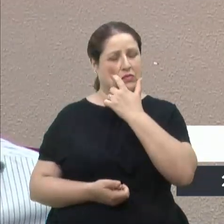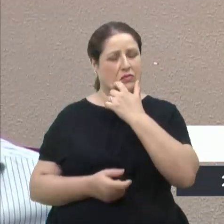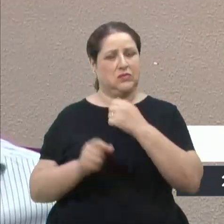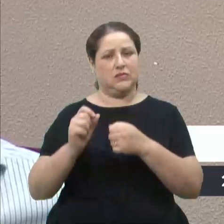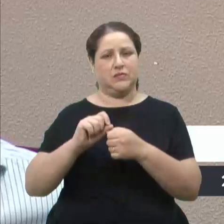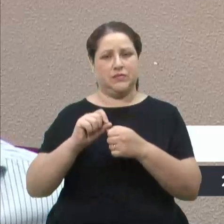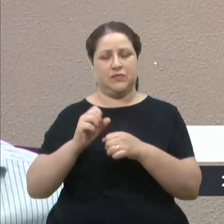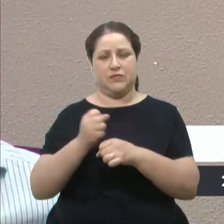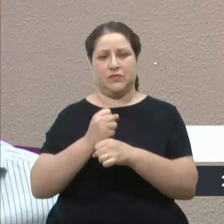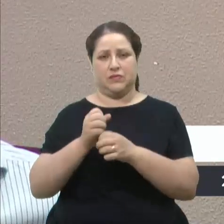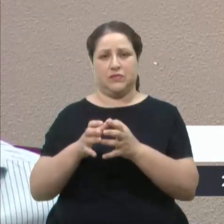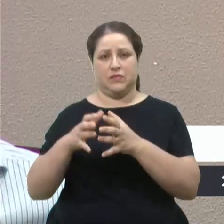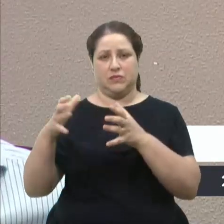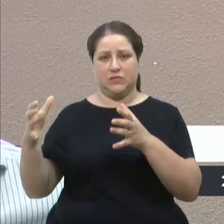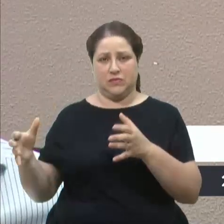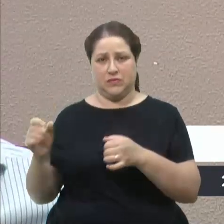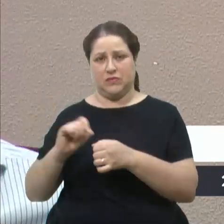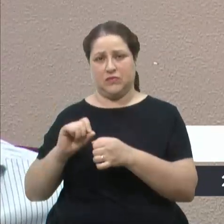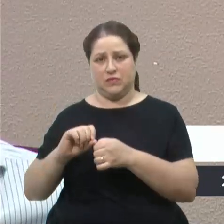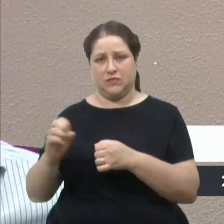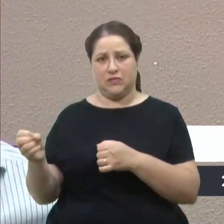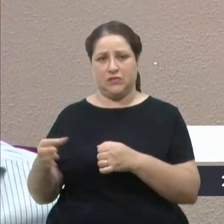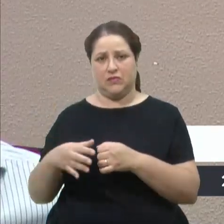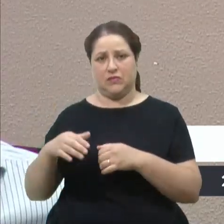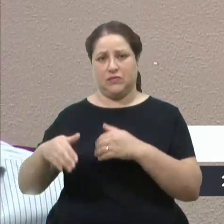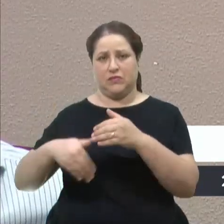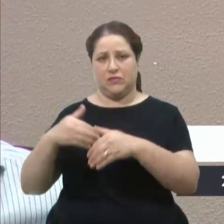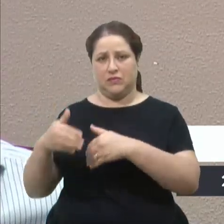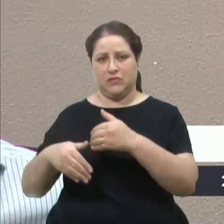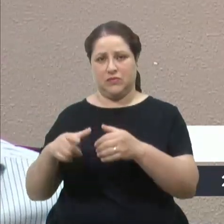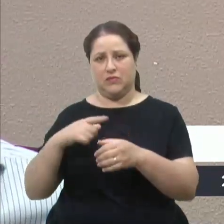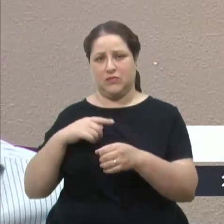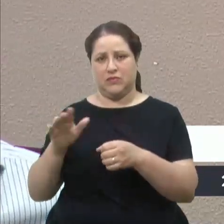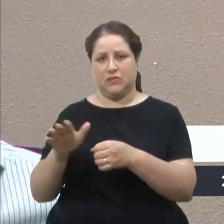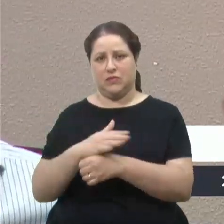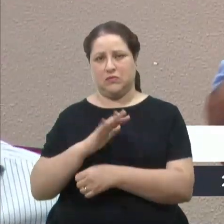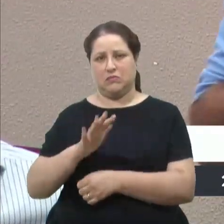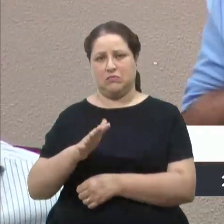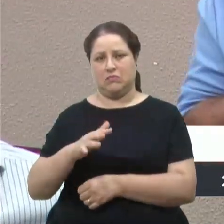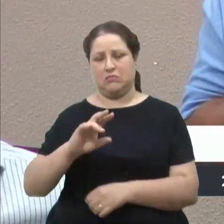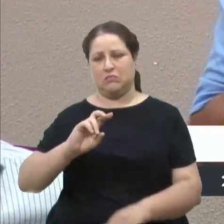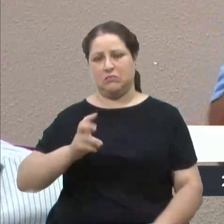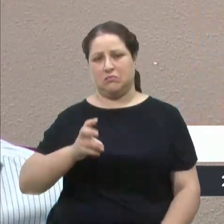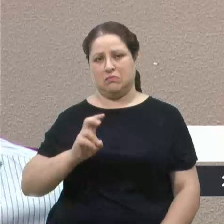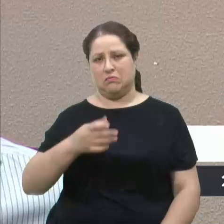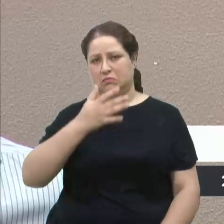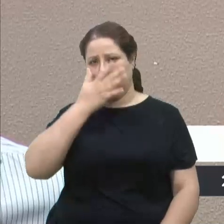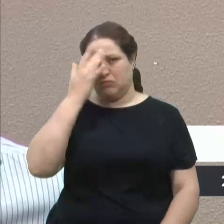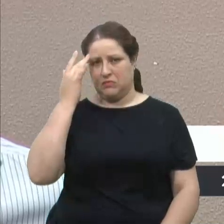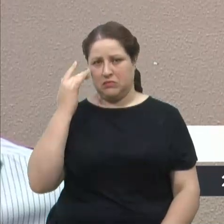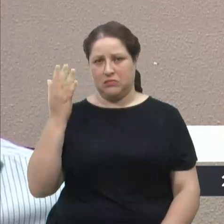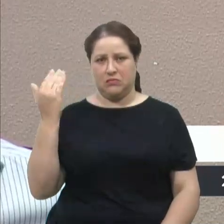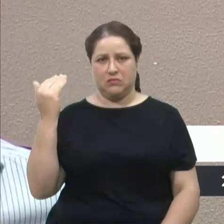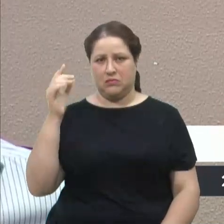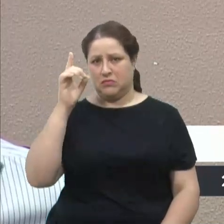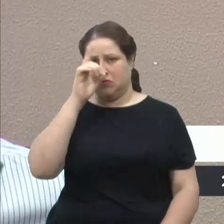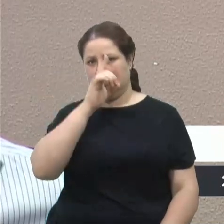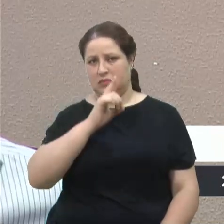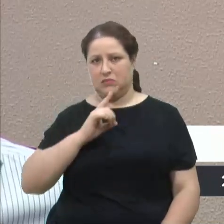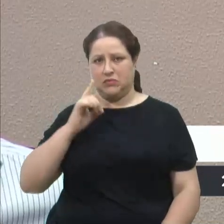ampliação, foi feita outra piscina, então estava tomada, tinha em torno de 5 mil pessoas lá na sede campestre nesse último domingo.